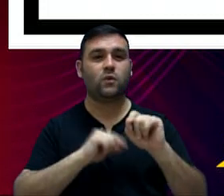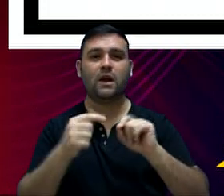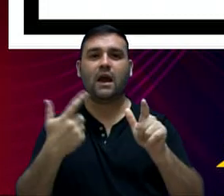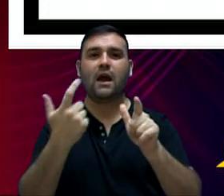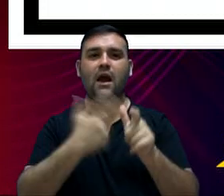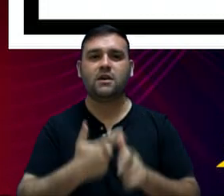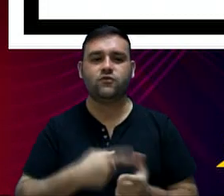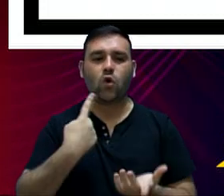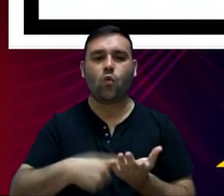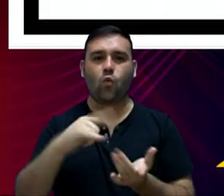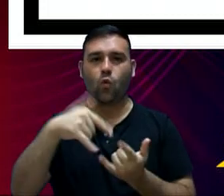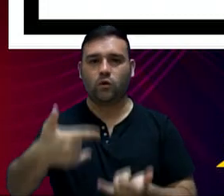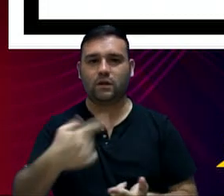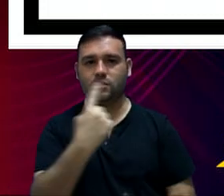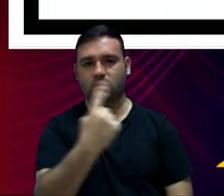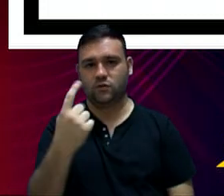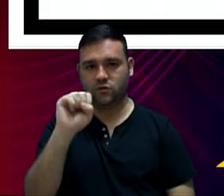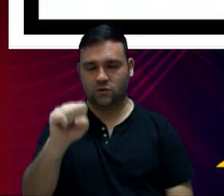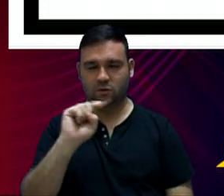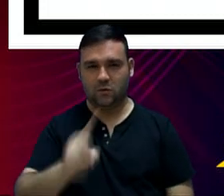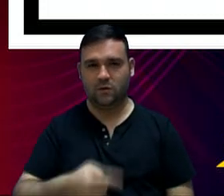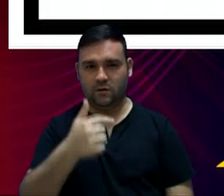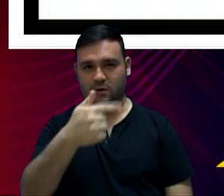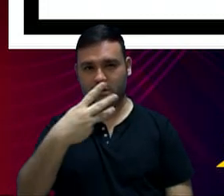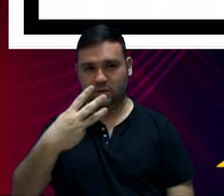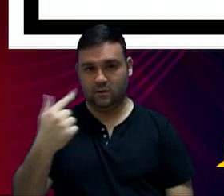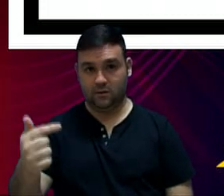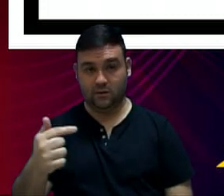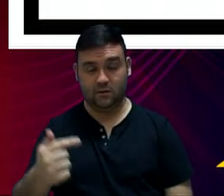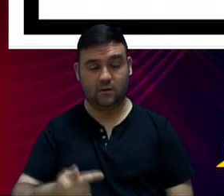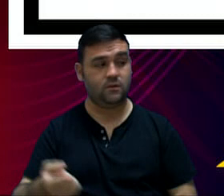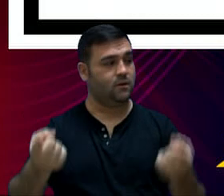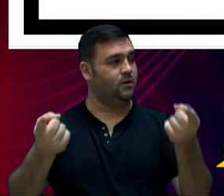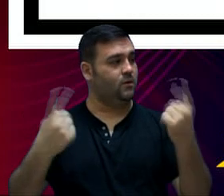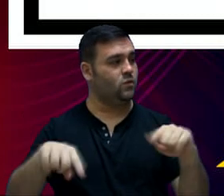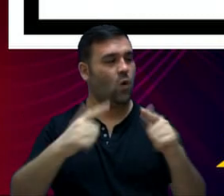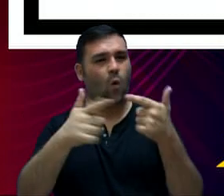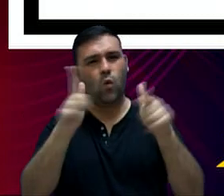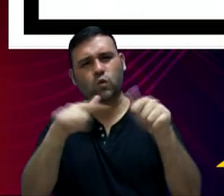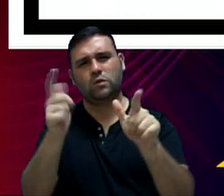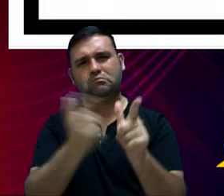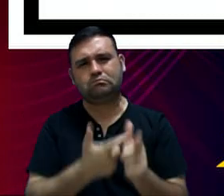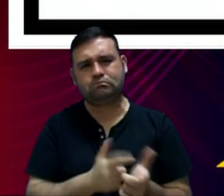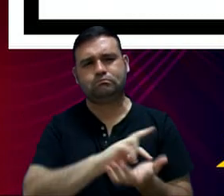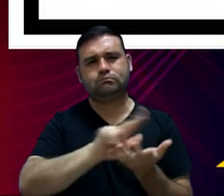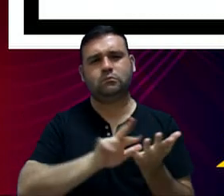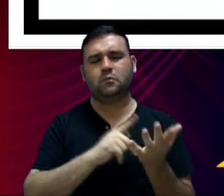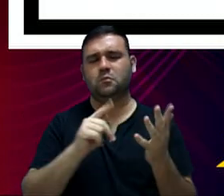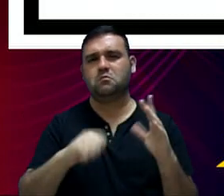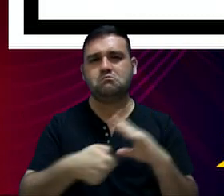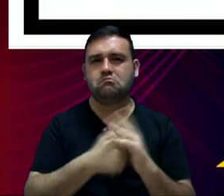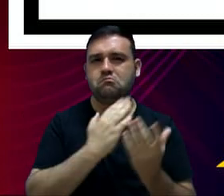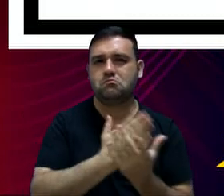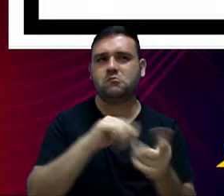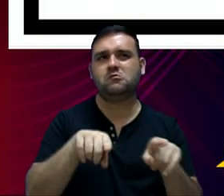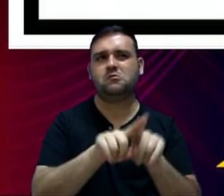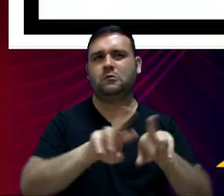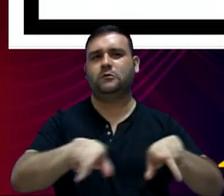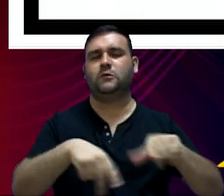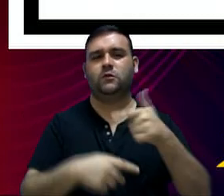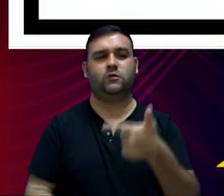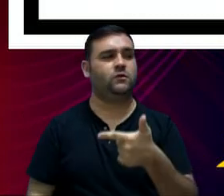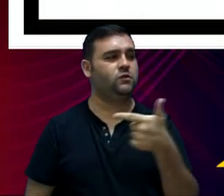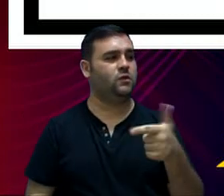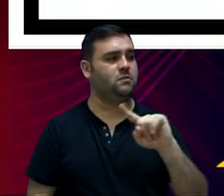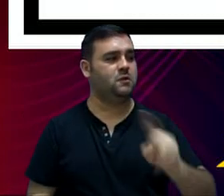dívidas contratuais de R 118.737.000.000. E outras dívidas também lançadas, da ordem de